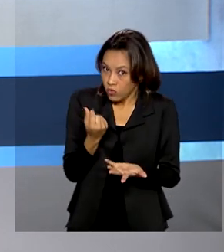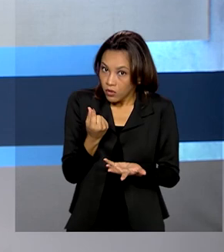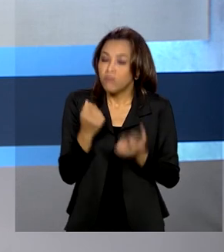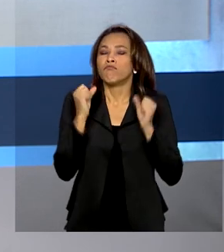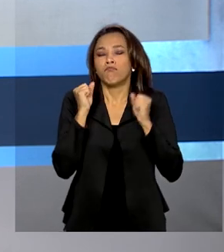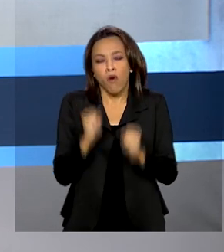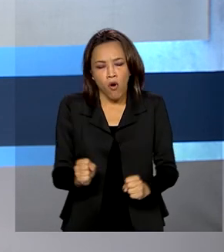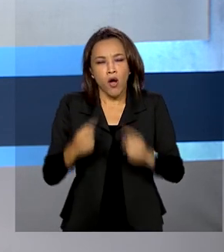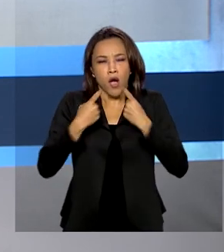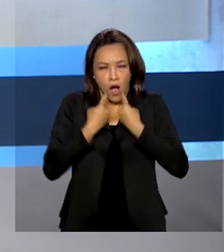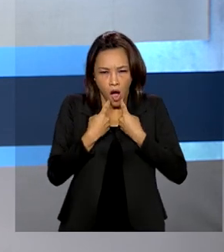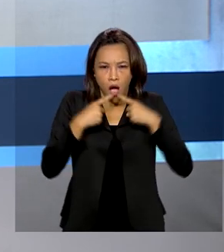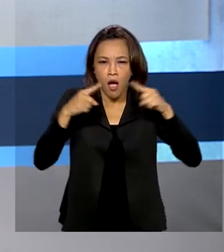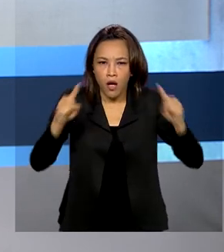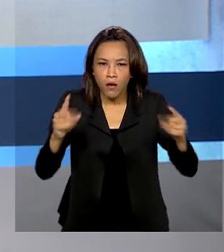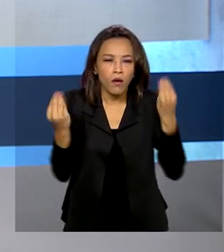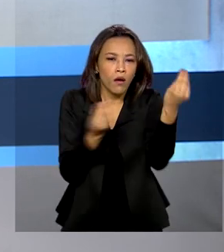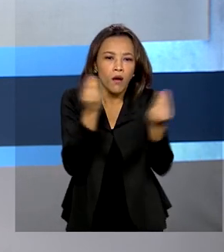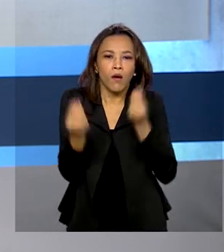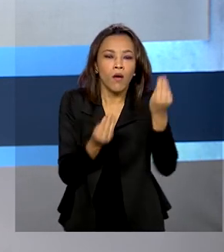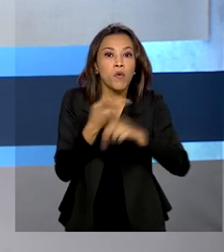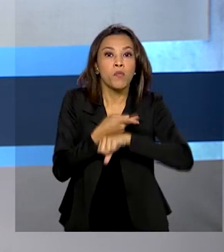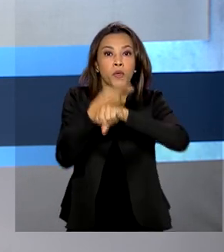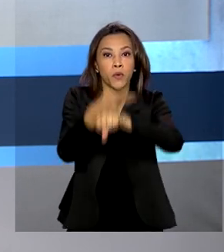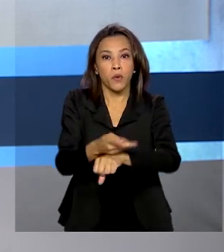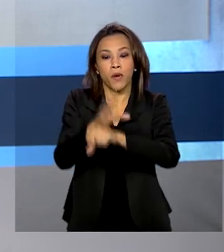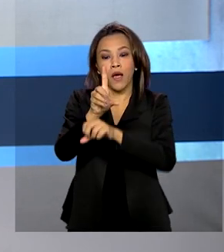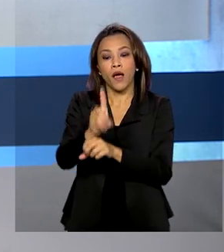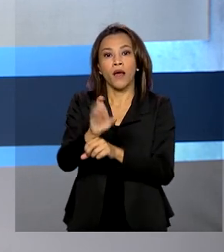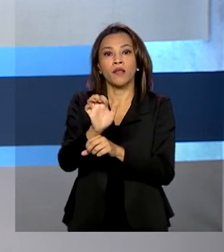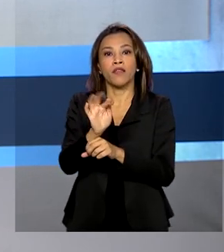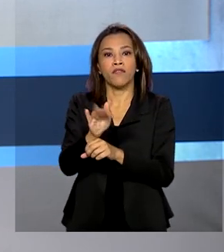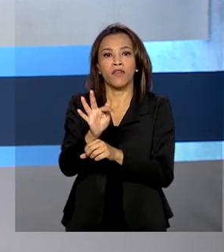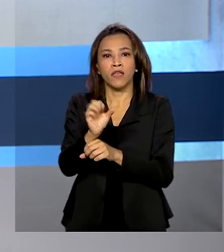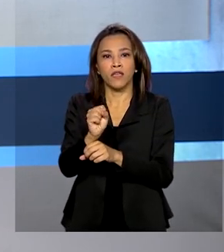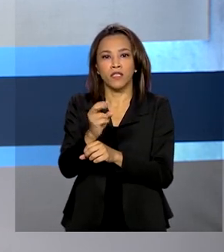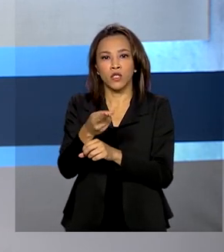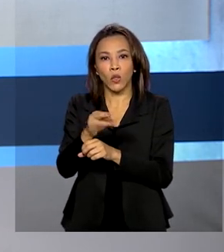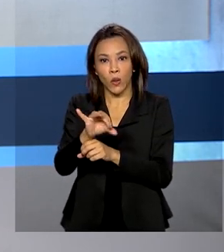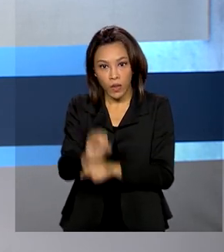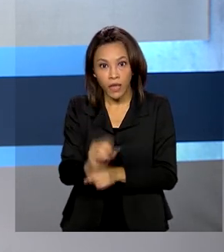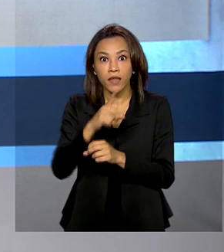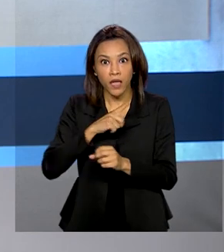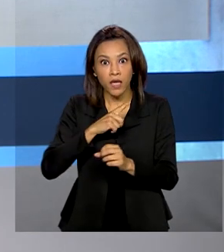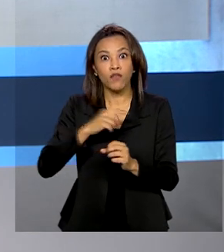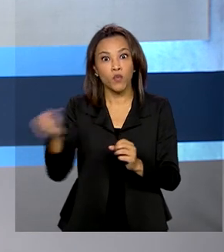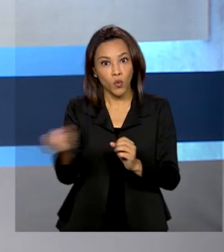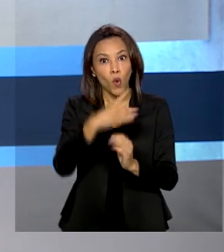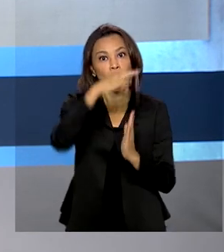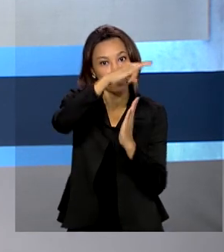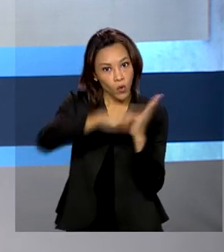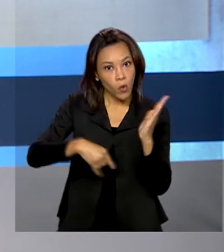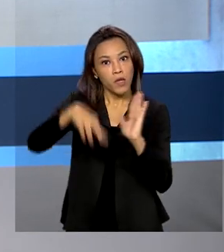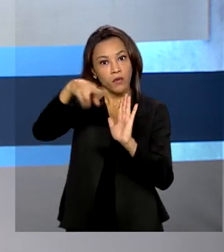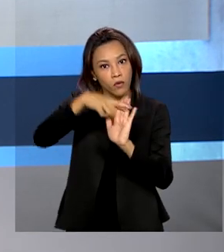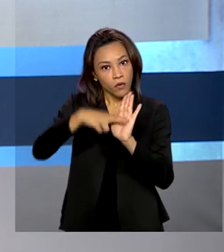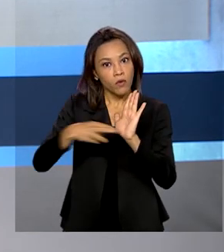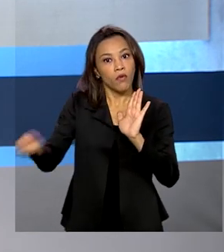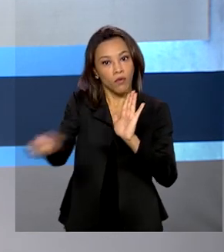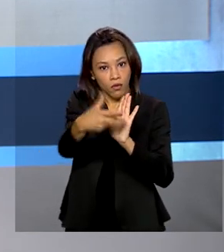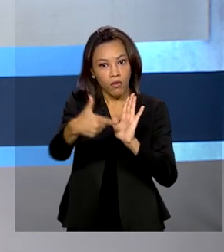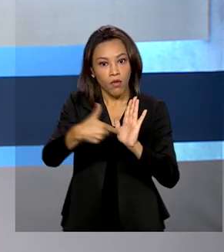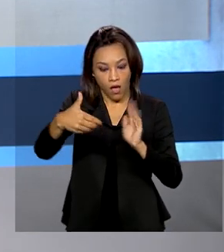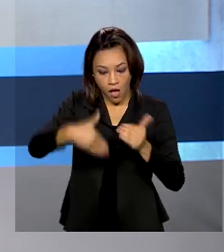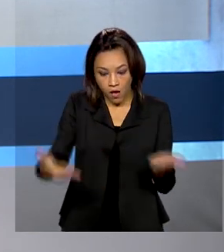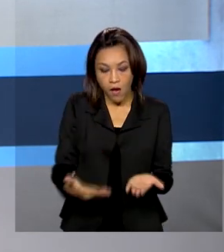pode contestar por meio da Defensoria Pública da União. Uma portaria com novos procedimentos saiu hoje no Diário Oficial. E nesta